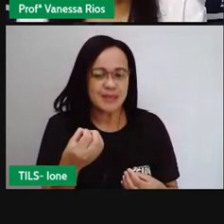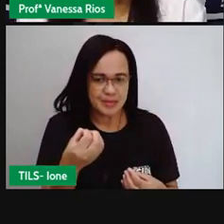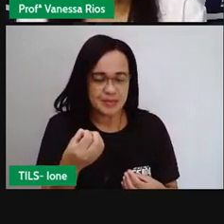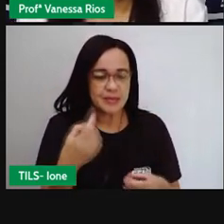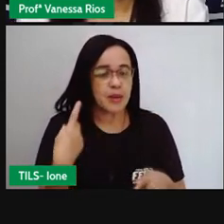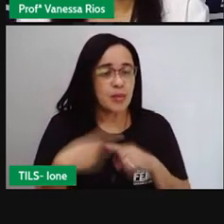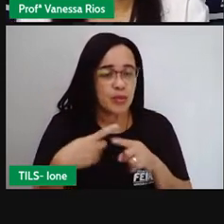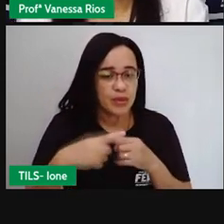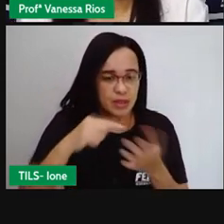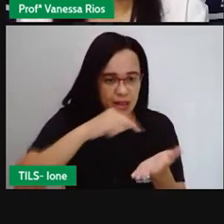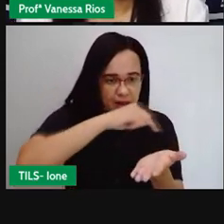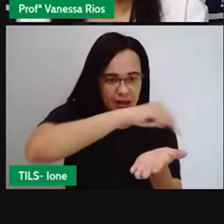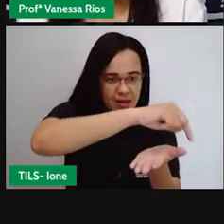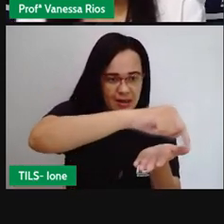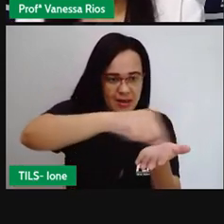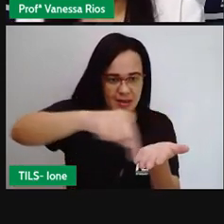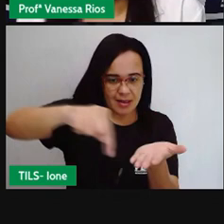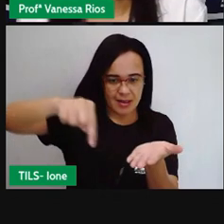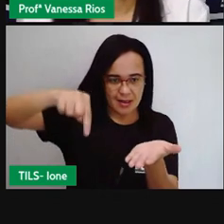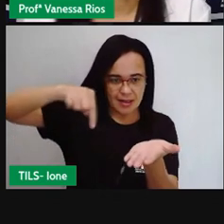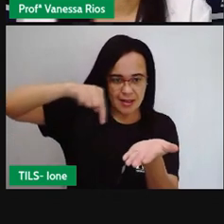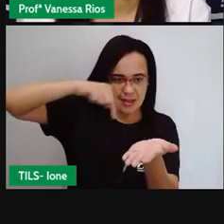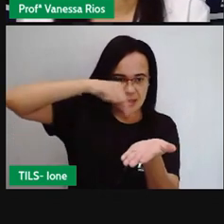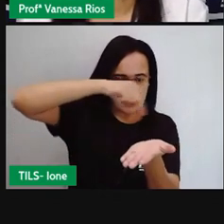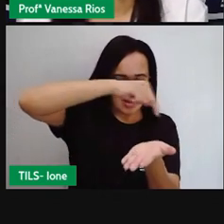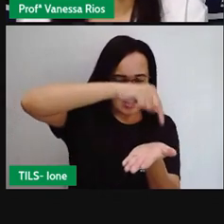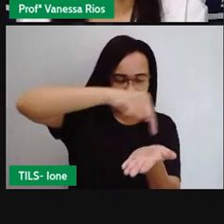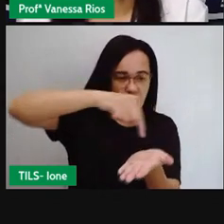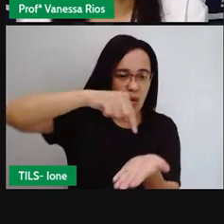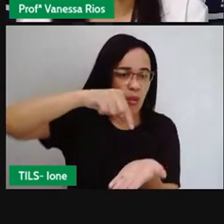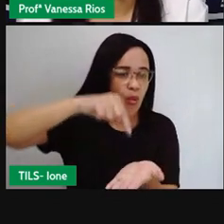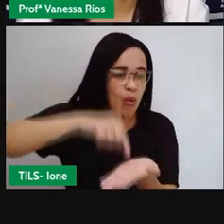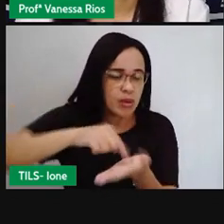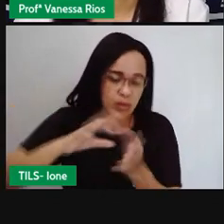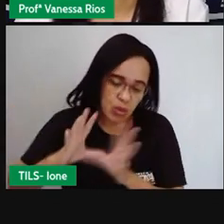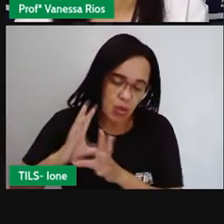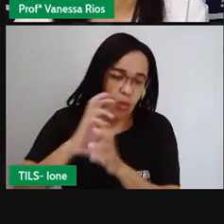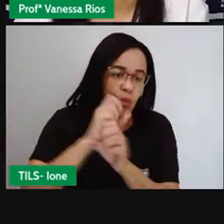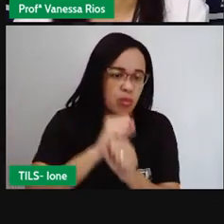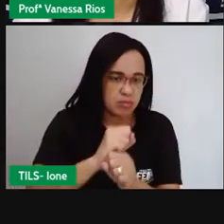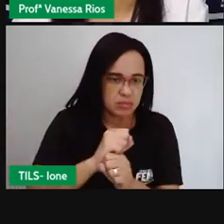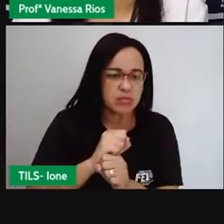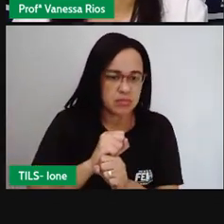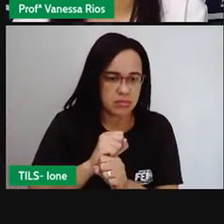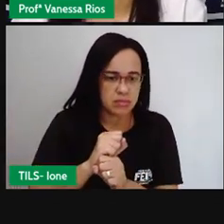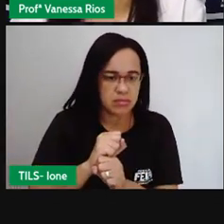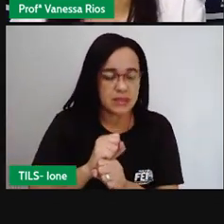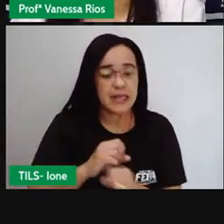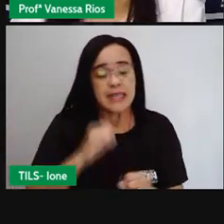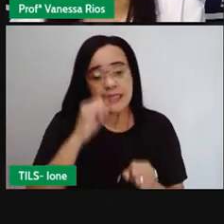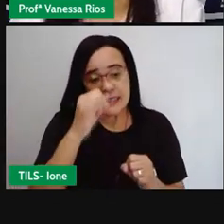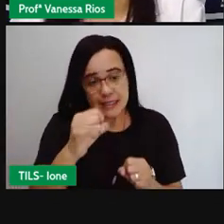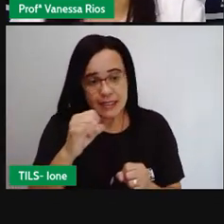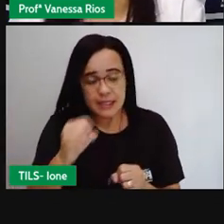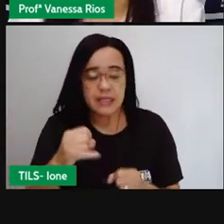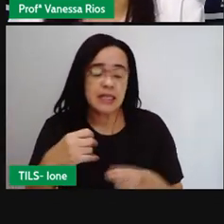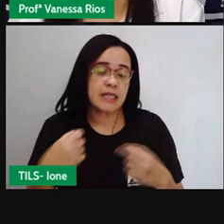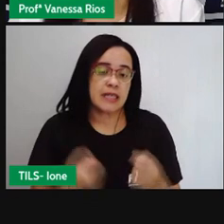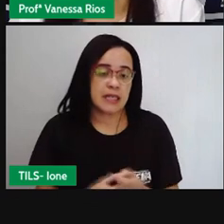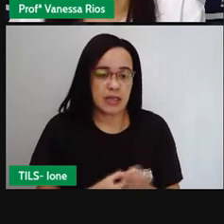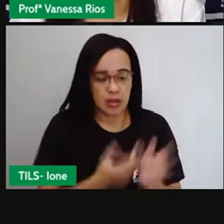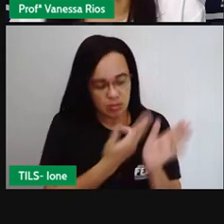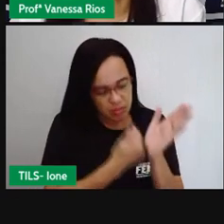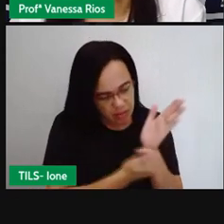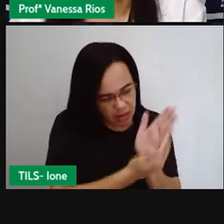círculo. Para fazer um círculo, né, desenhar um círculo, uma circunferência, a gente usa esse outro instrumento que a Pró colocou aqui,